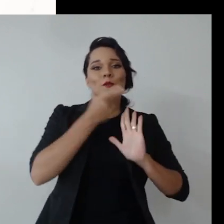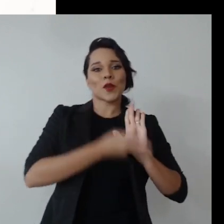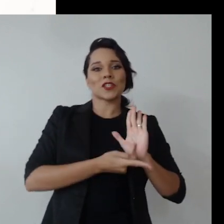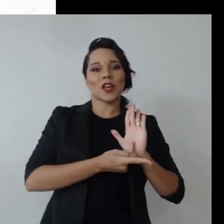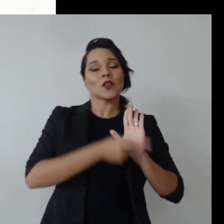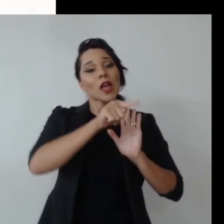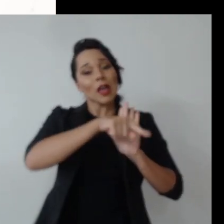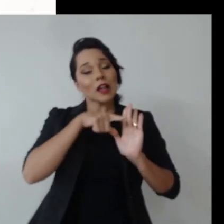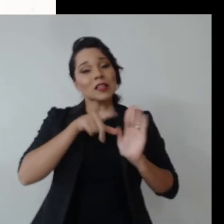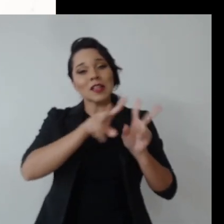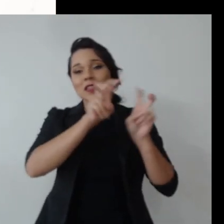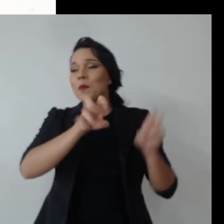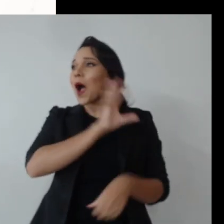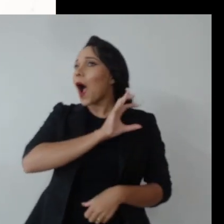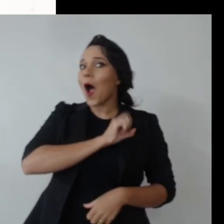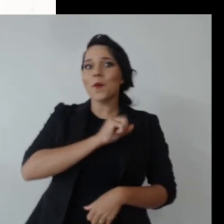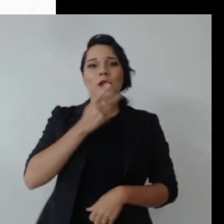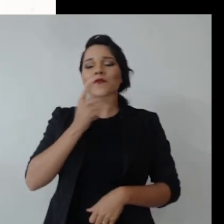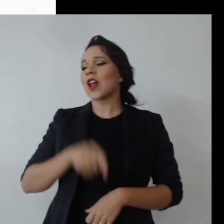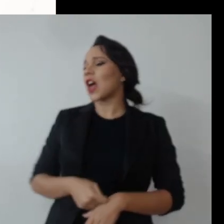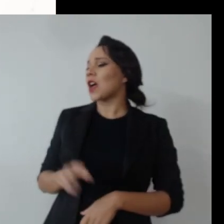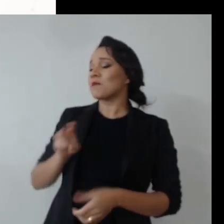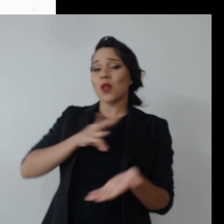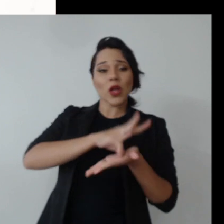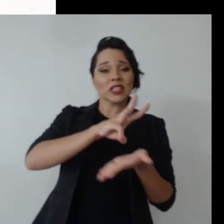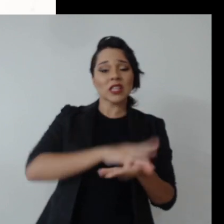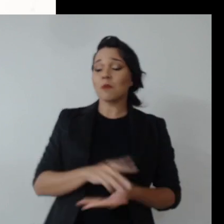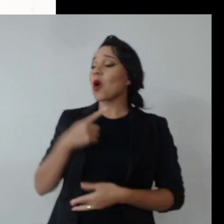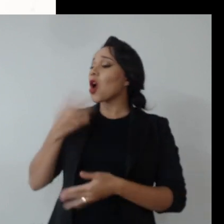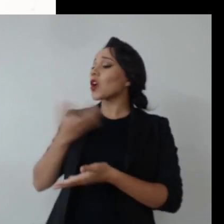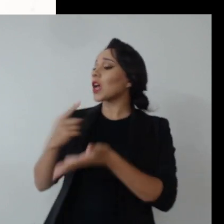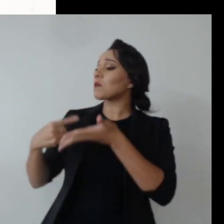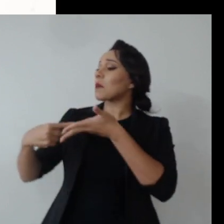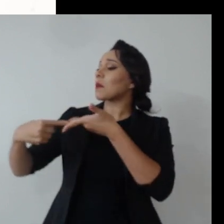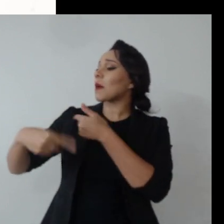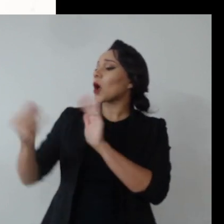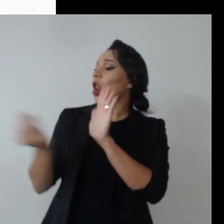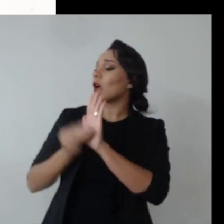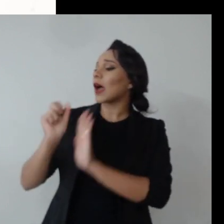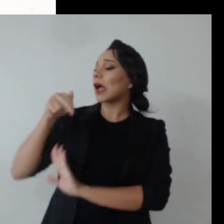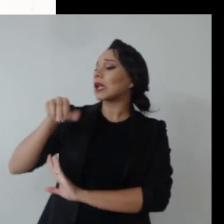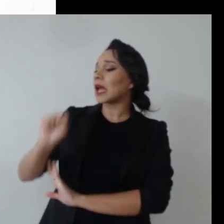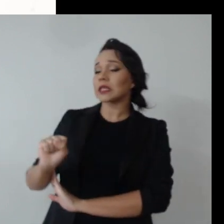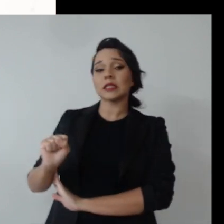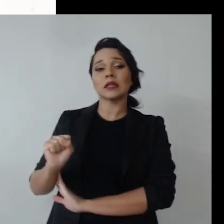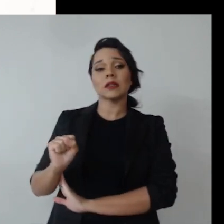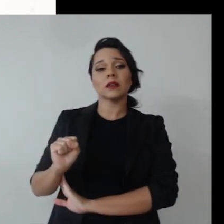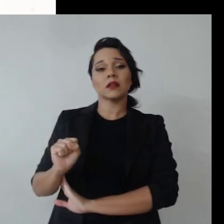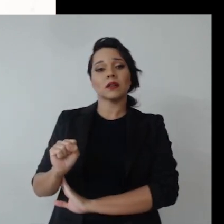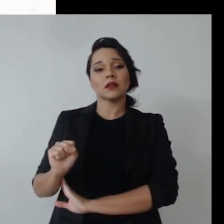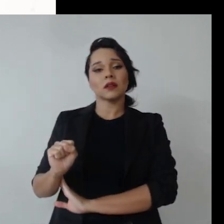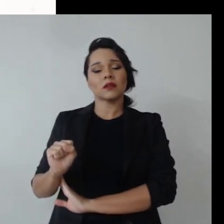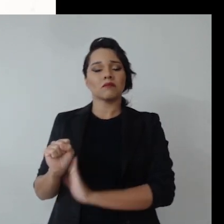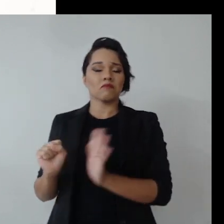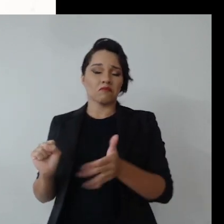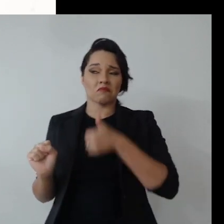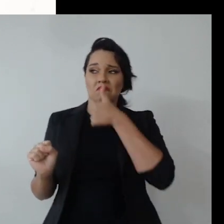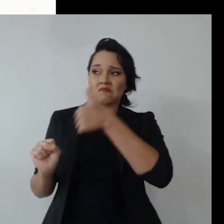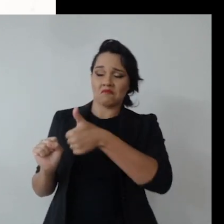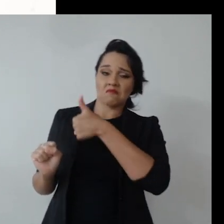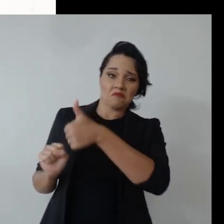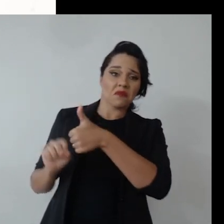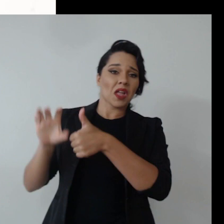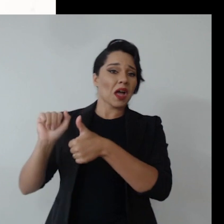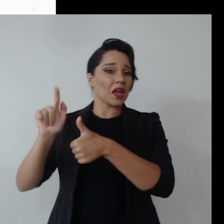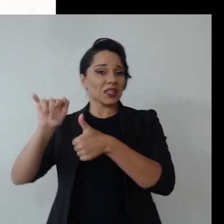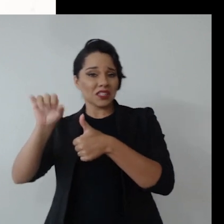né? O tema que eu sou apaixonado, ele chega para mim pelo WhatsApp, olha, eu quero isso aqui na INS, viu lá? ESG, bacana.